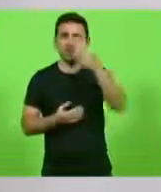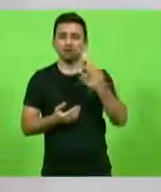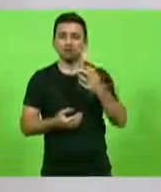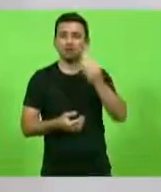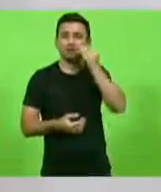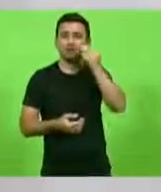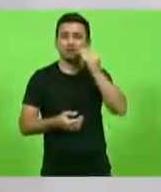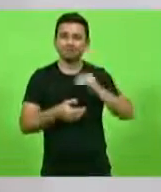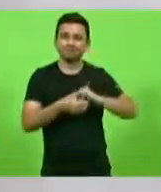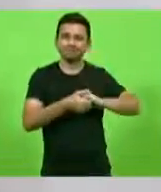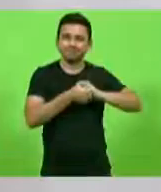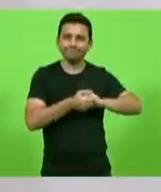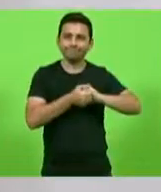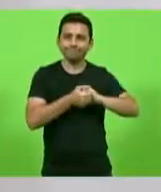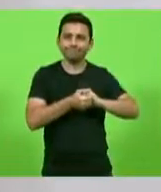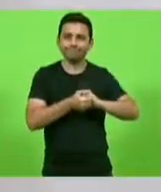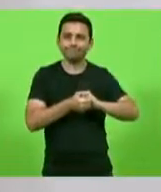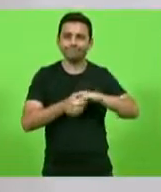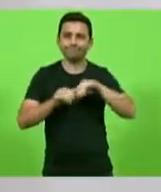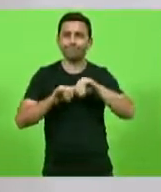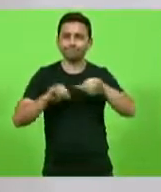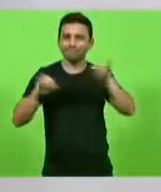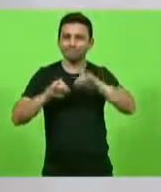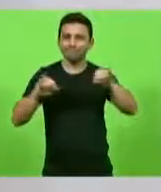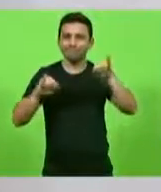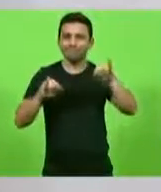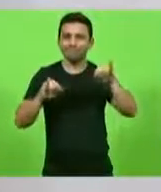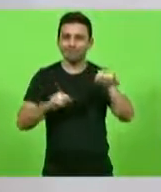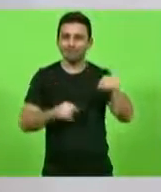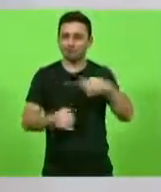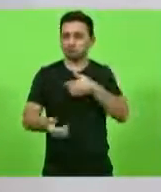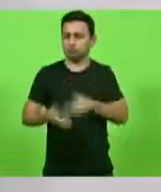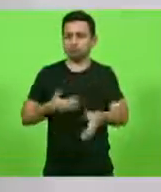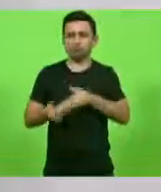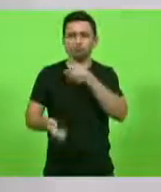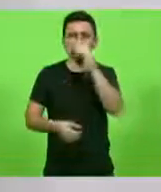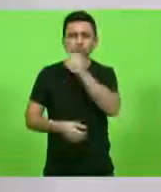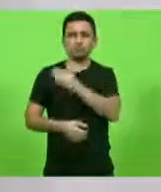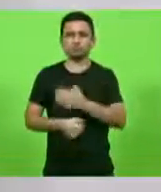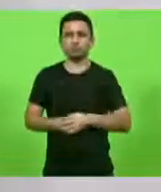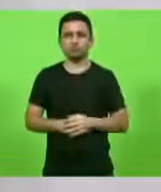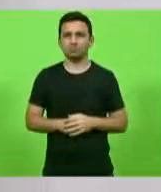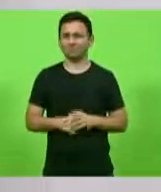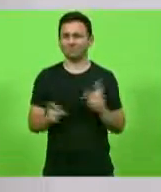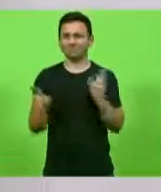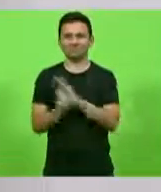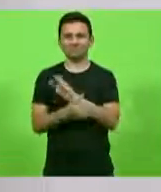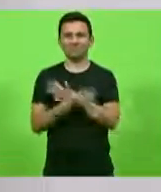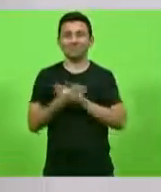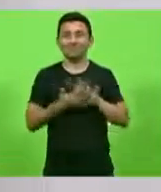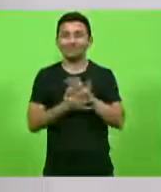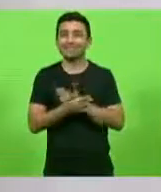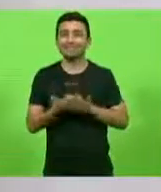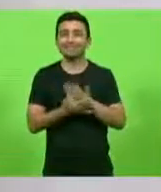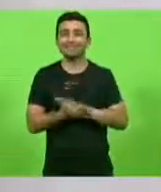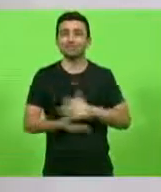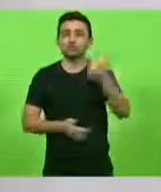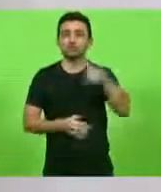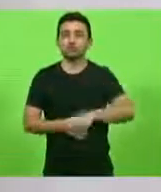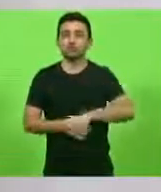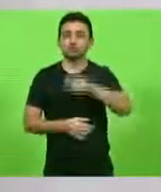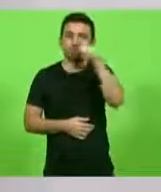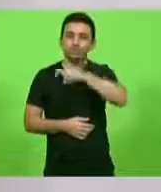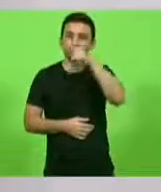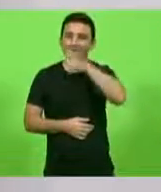na época de campanha ali, e o Moro fez pouco caso dele. Tinha relação alguma, professor? Mais uma mentira